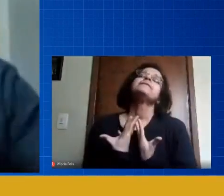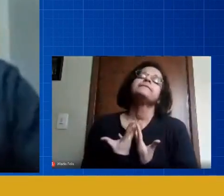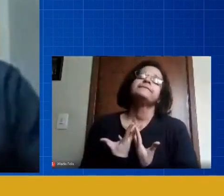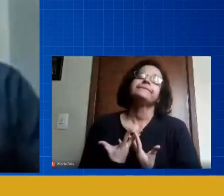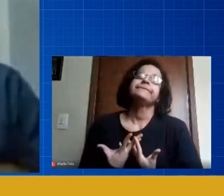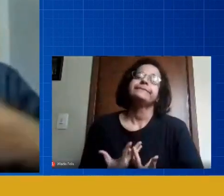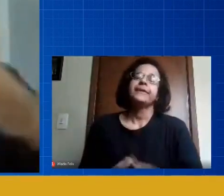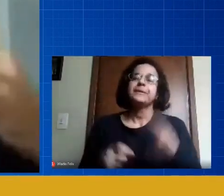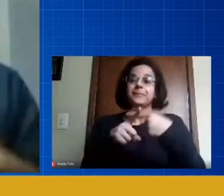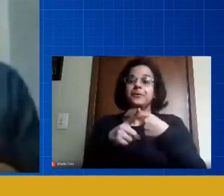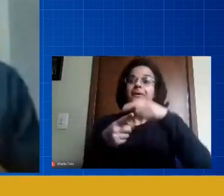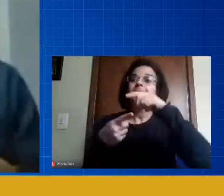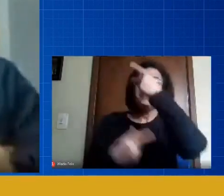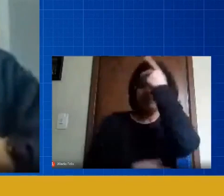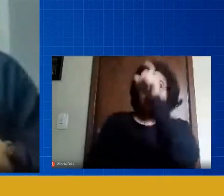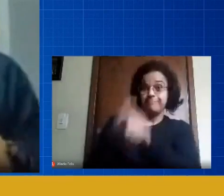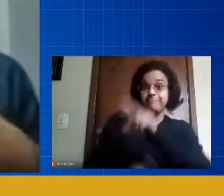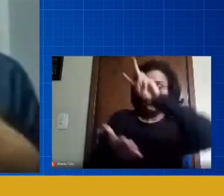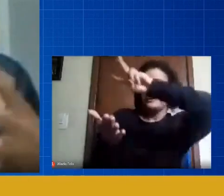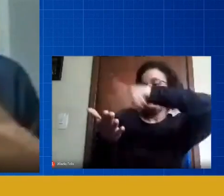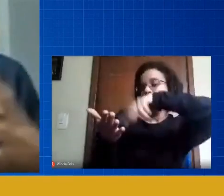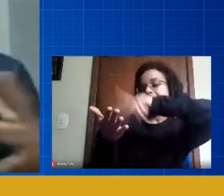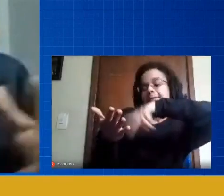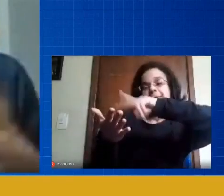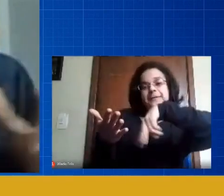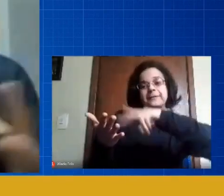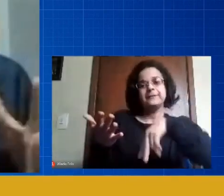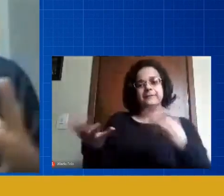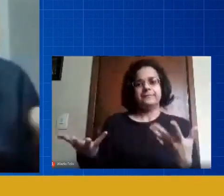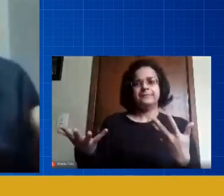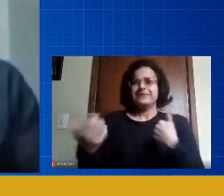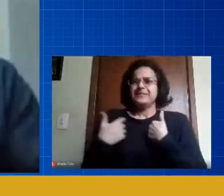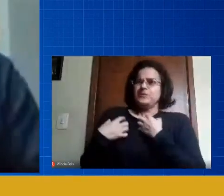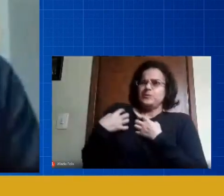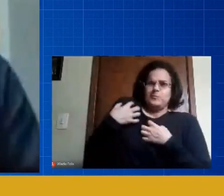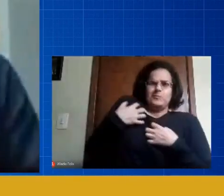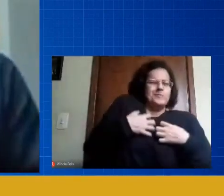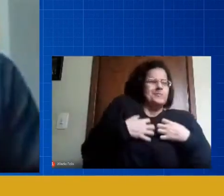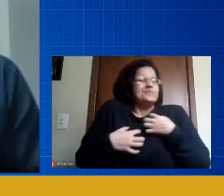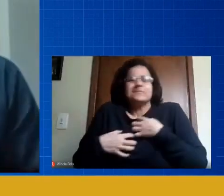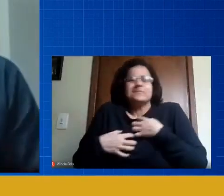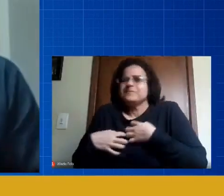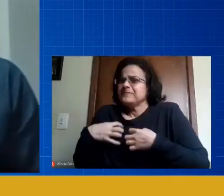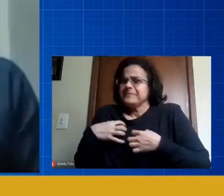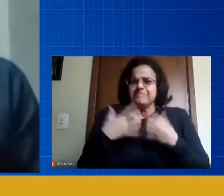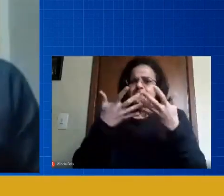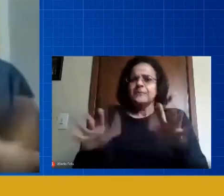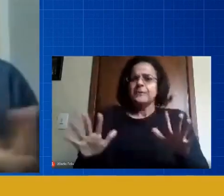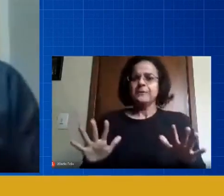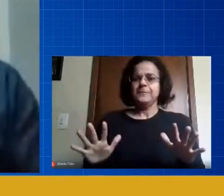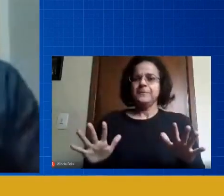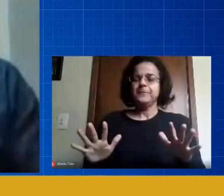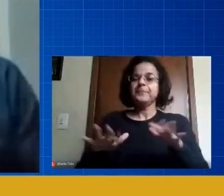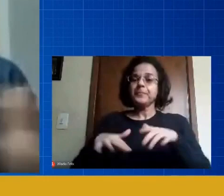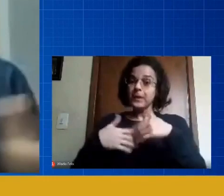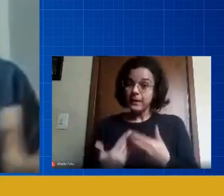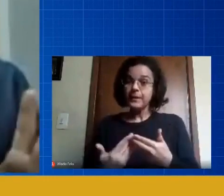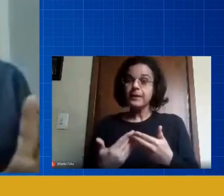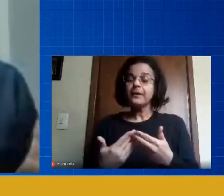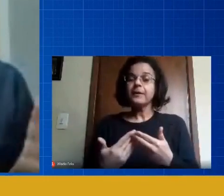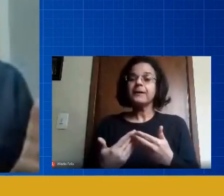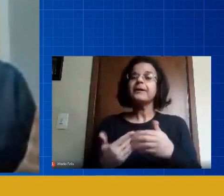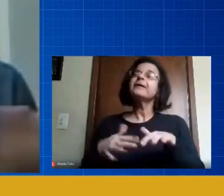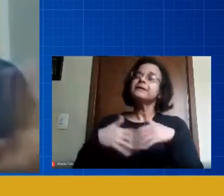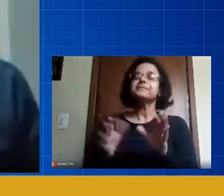lendo na live, assim, aquilo me deixava em pânico. E aí, com a equipe,